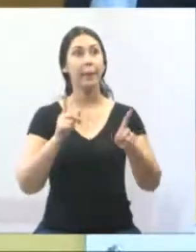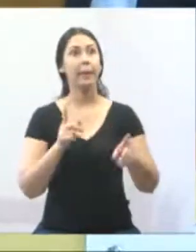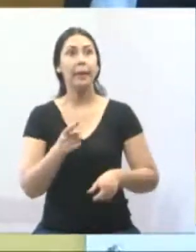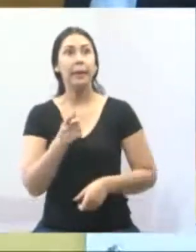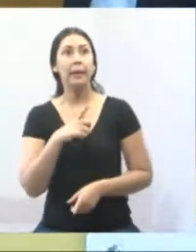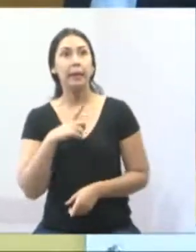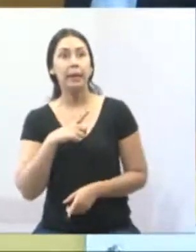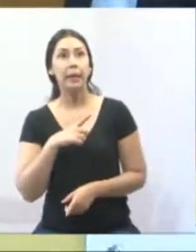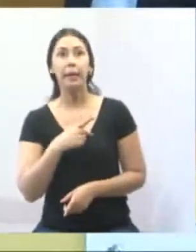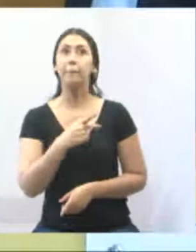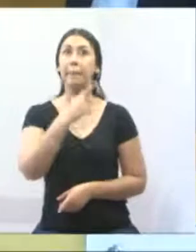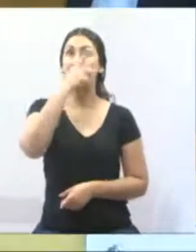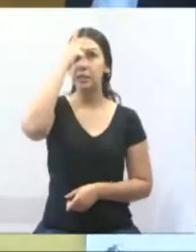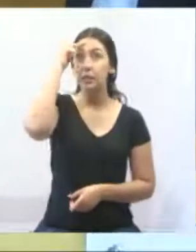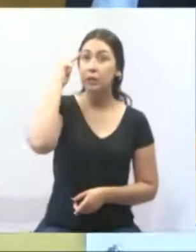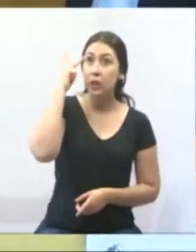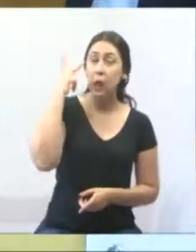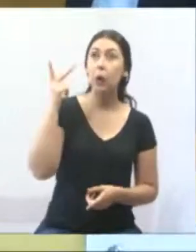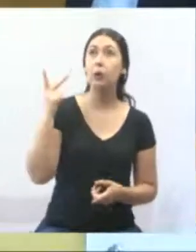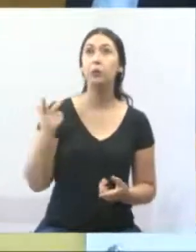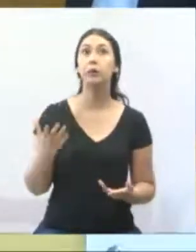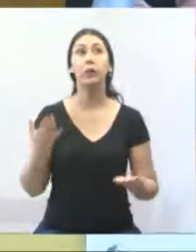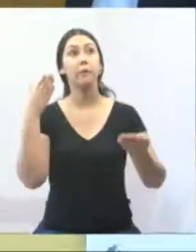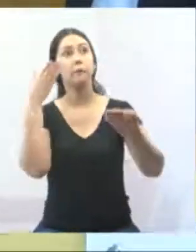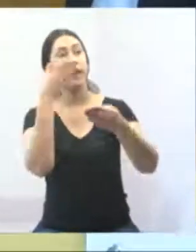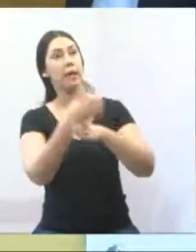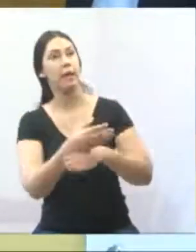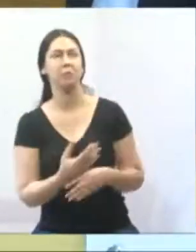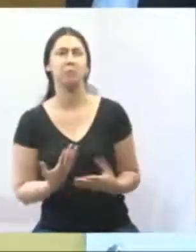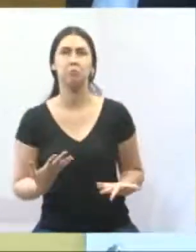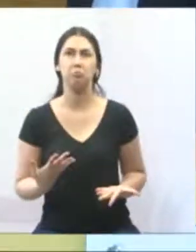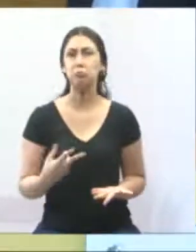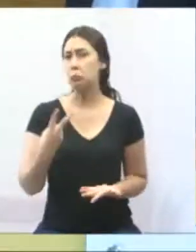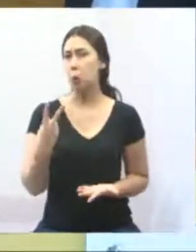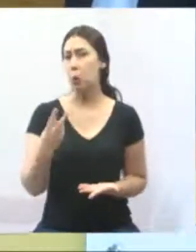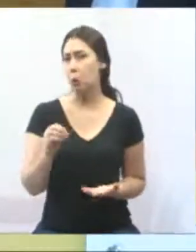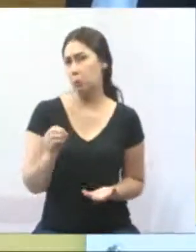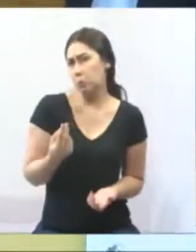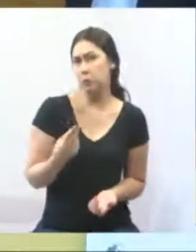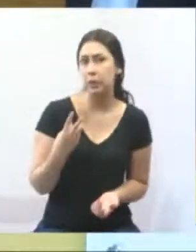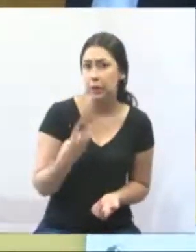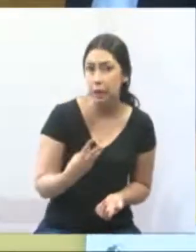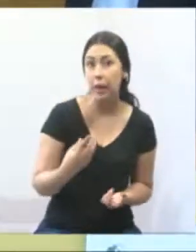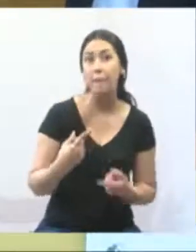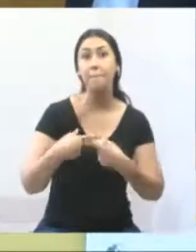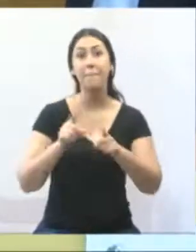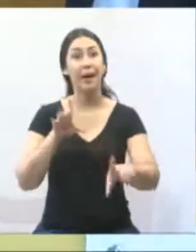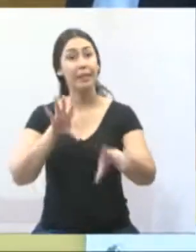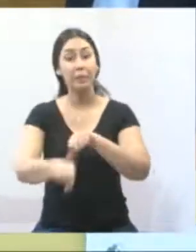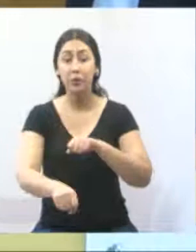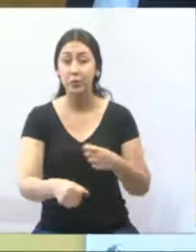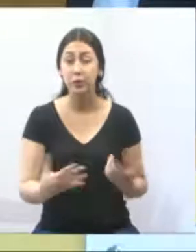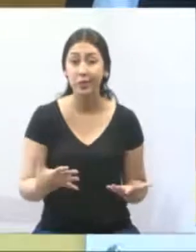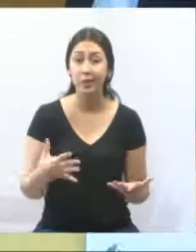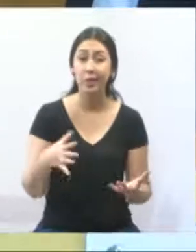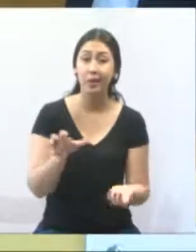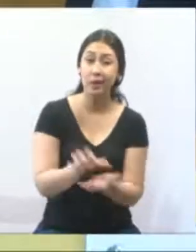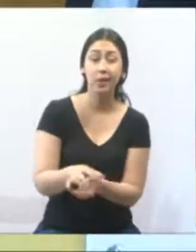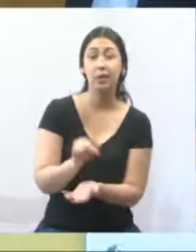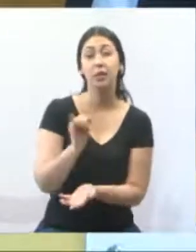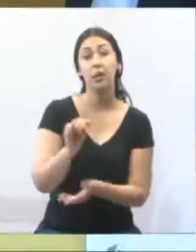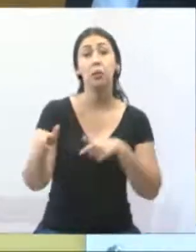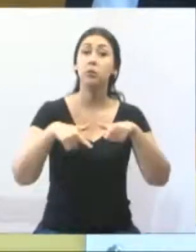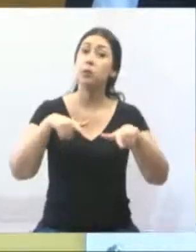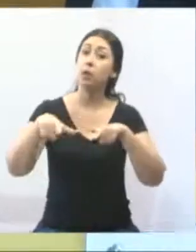algumas, né? Alguns vândalos, dois ou três, mas que prejudica toda uma cidade, todo um